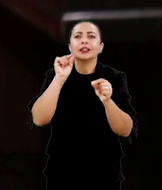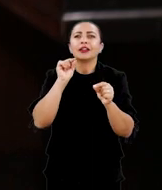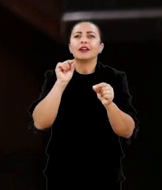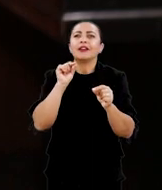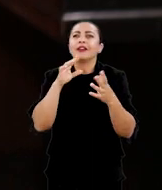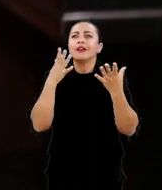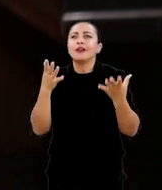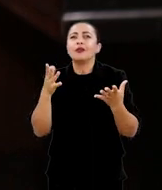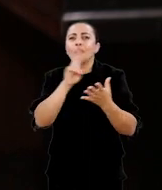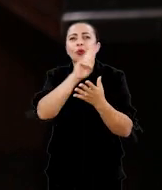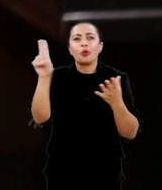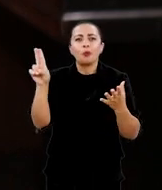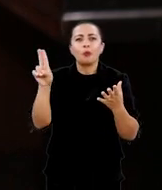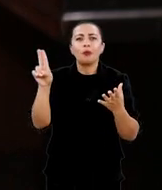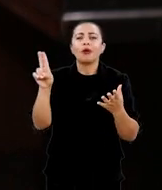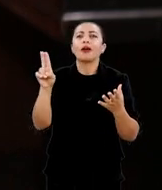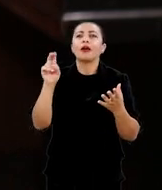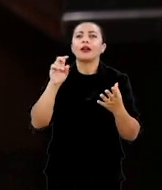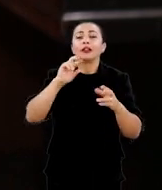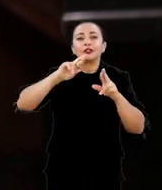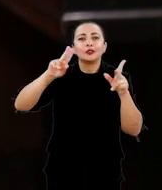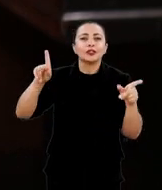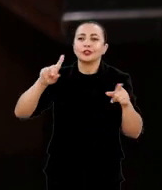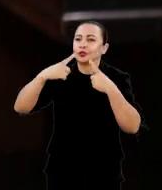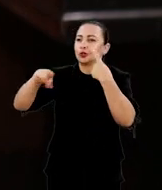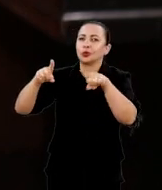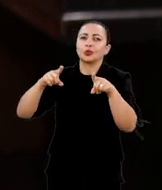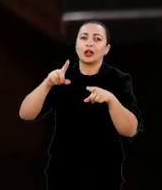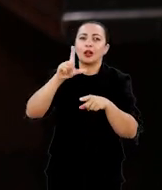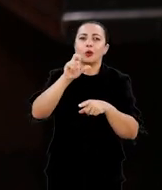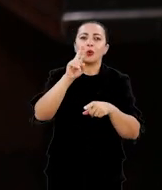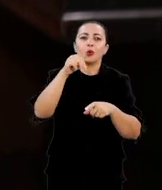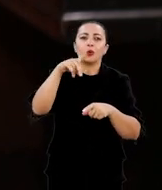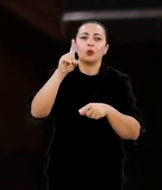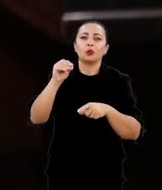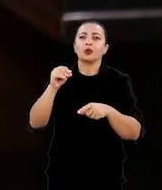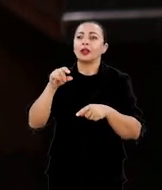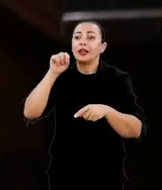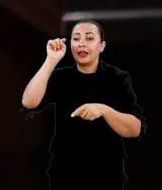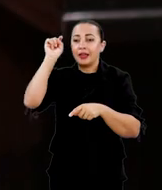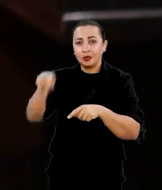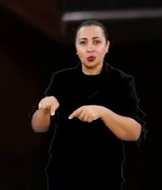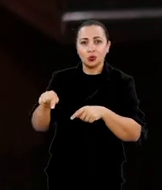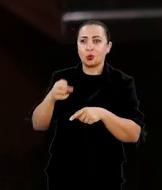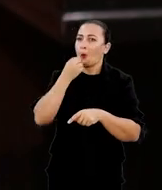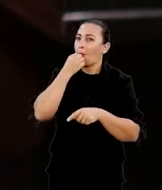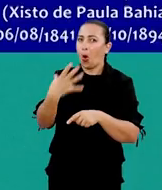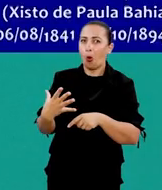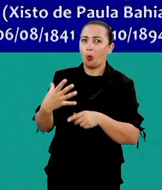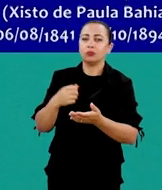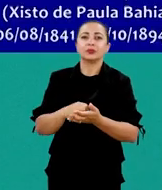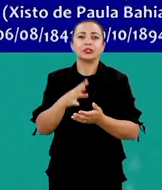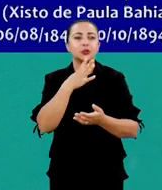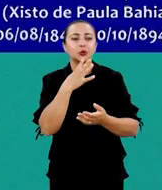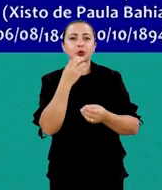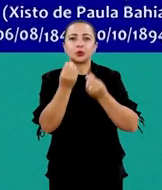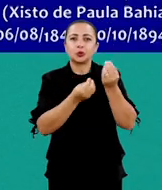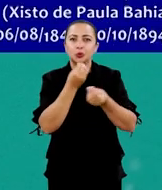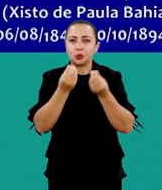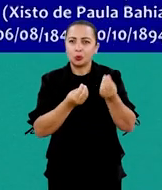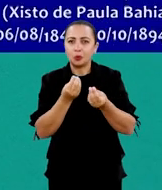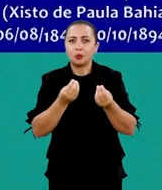ela que é que a diferencia das outras é um lundu chamado Isto é Bom que é